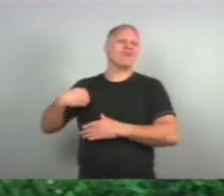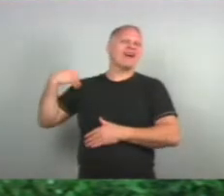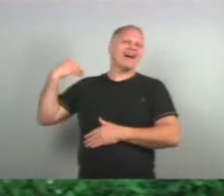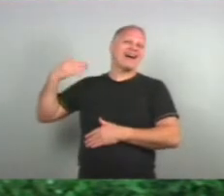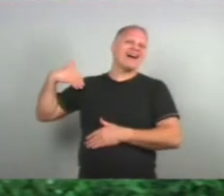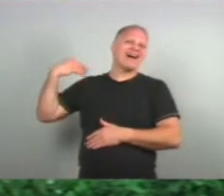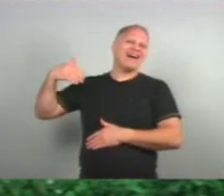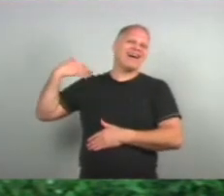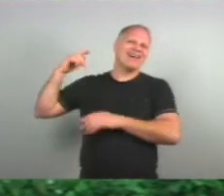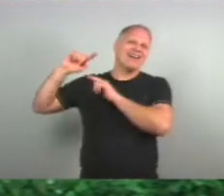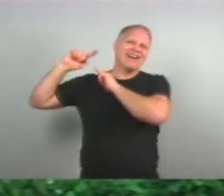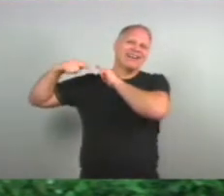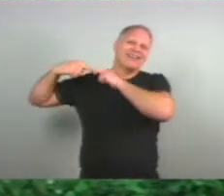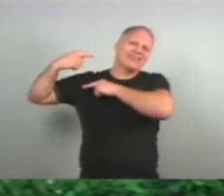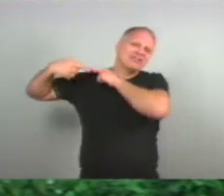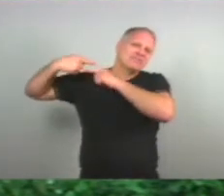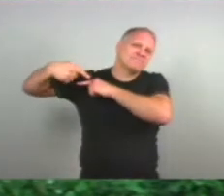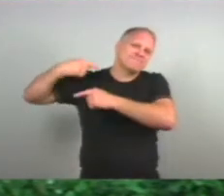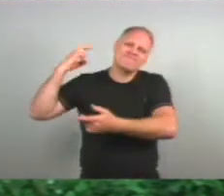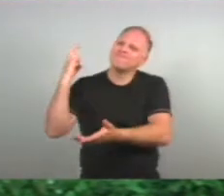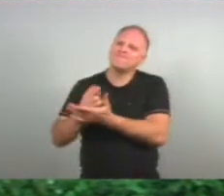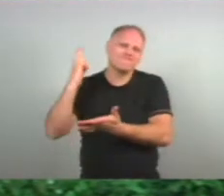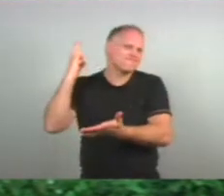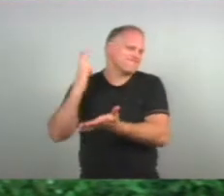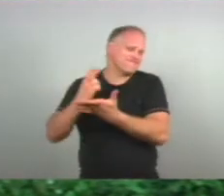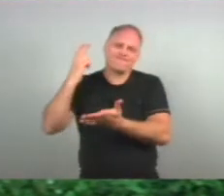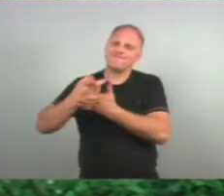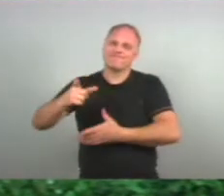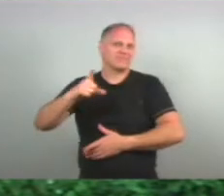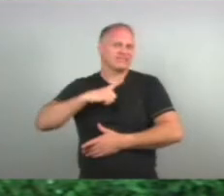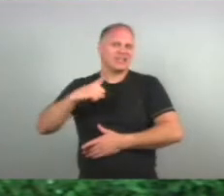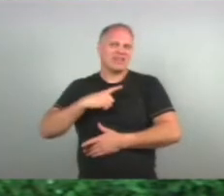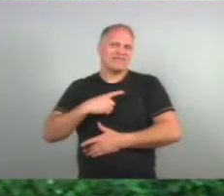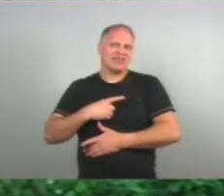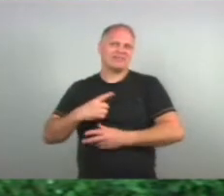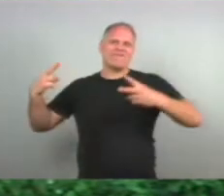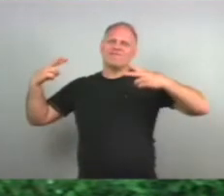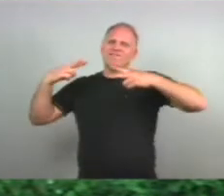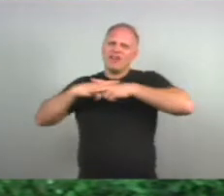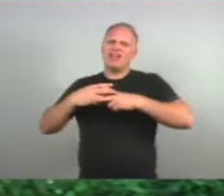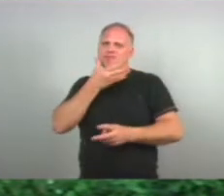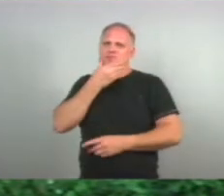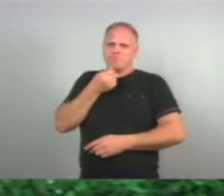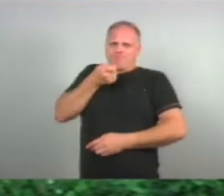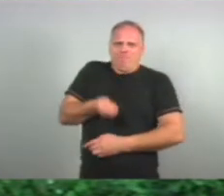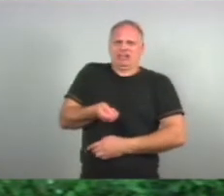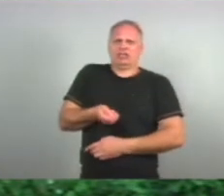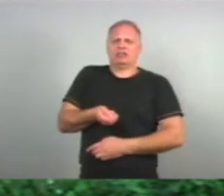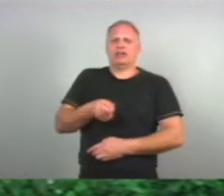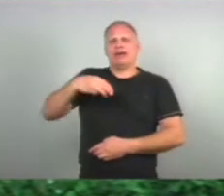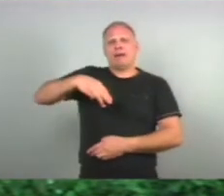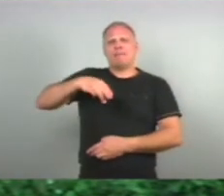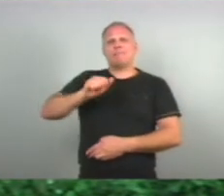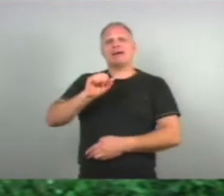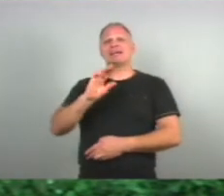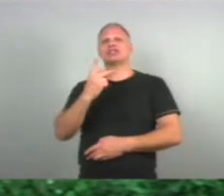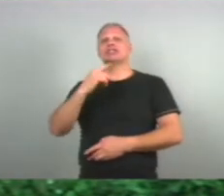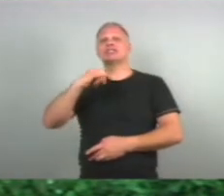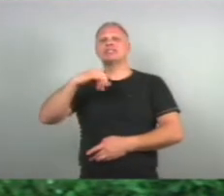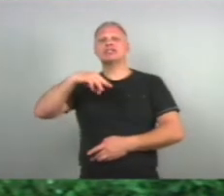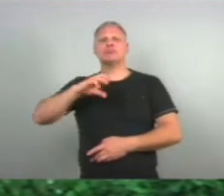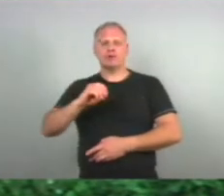geração a geração De geração a geração E que Ela traz na cultura